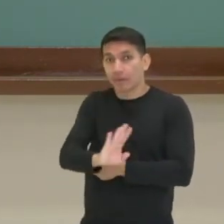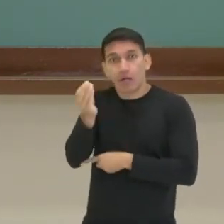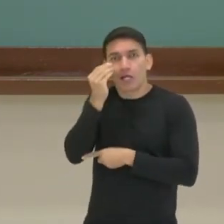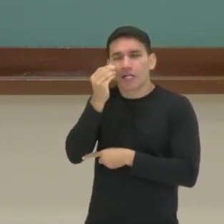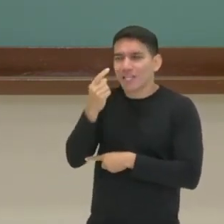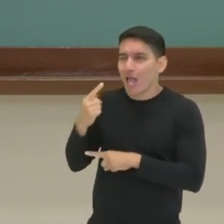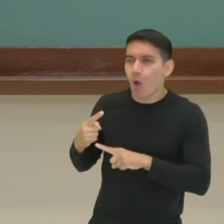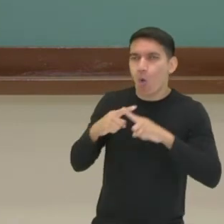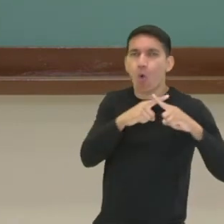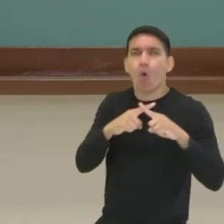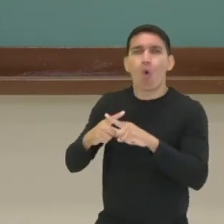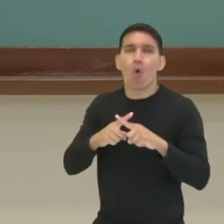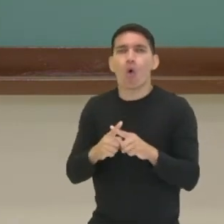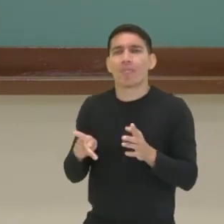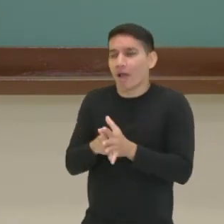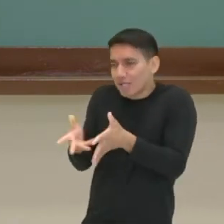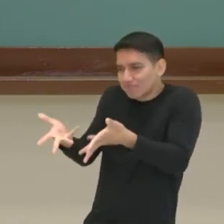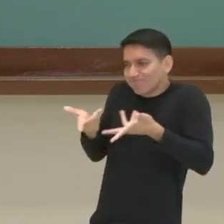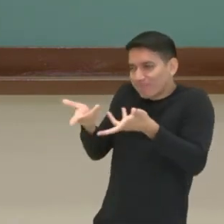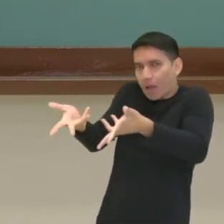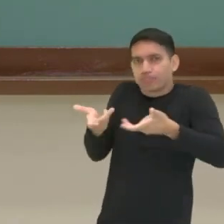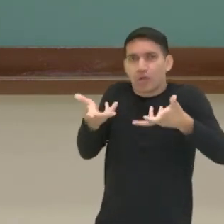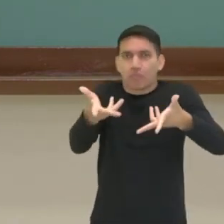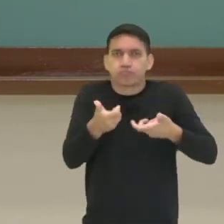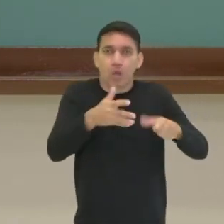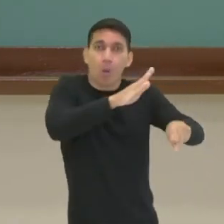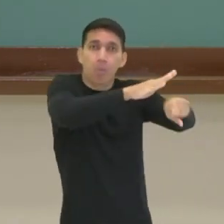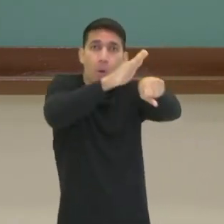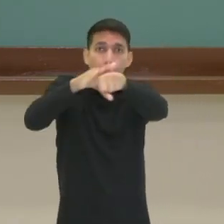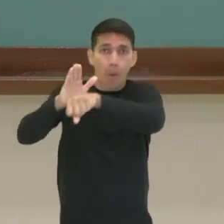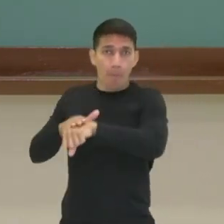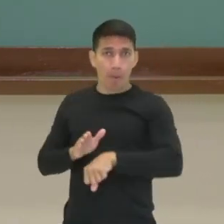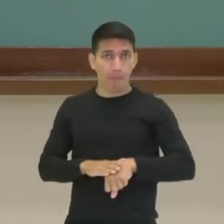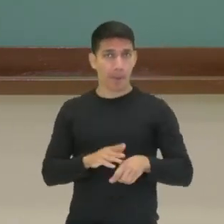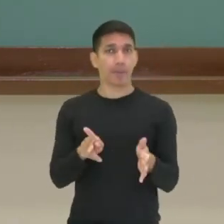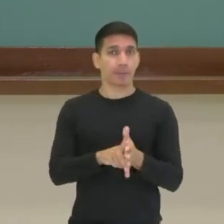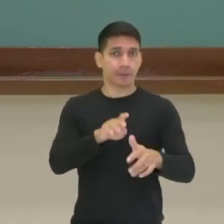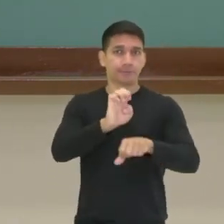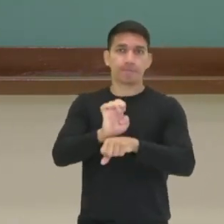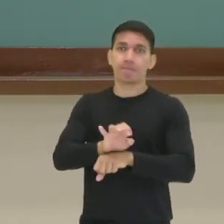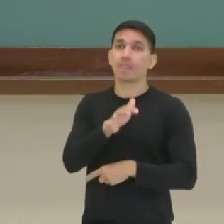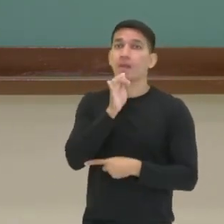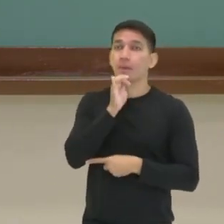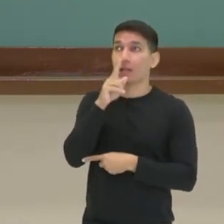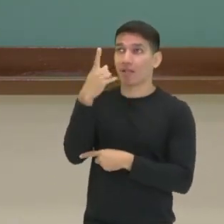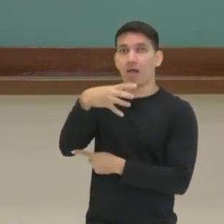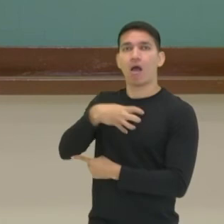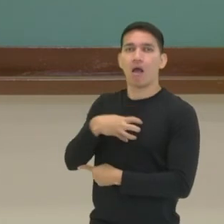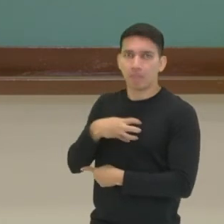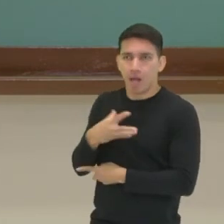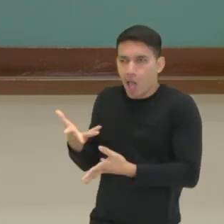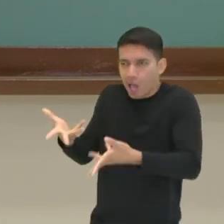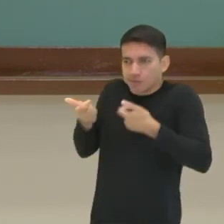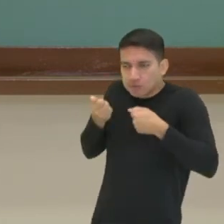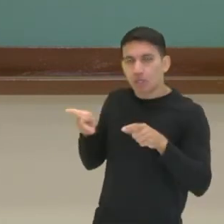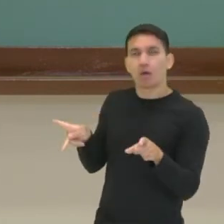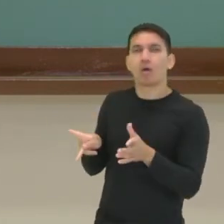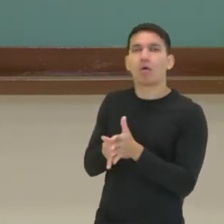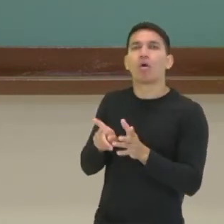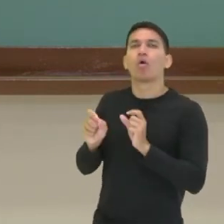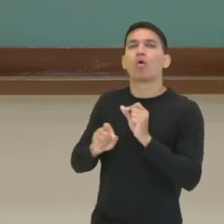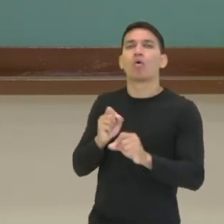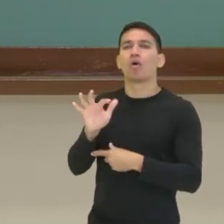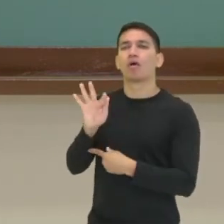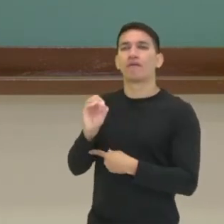competir para atrair indústrias para o seu estado, né? Então, por exemplo, Camassarino na Bahia atraiu então a indústria da